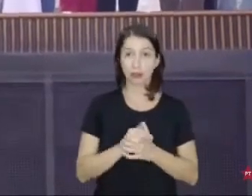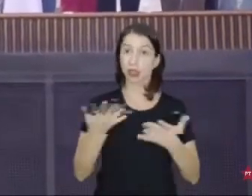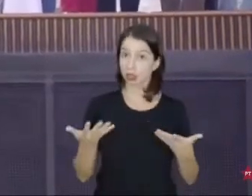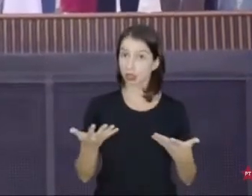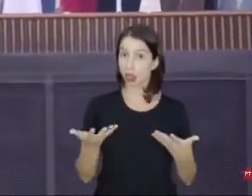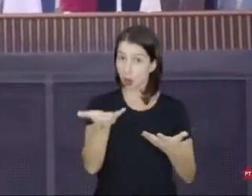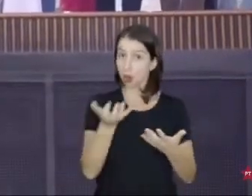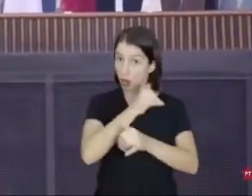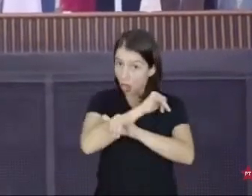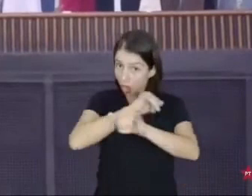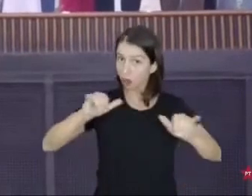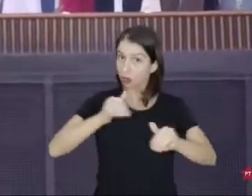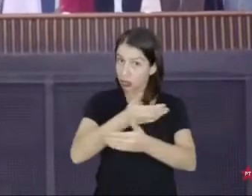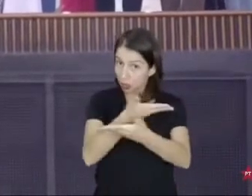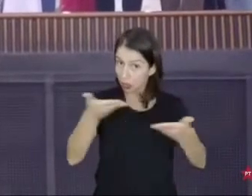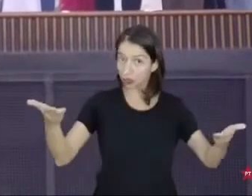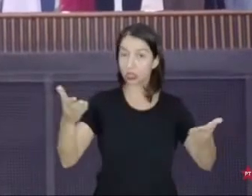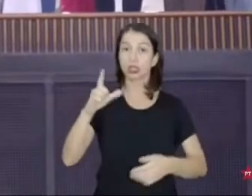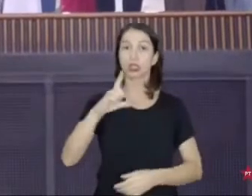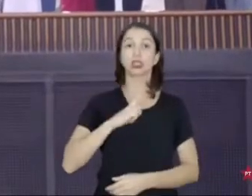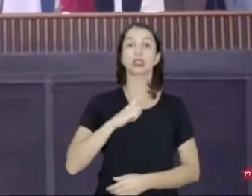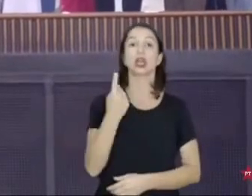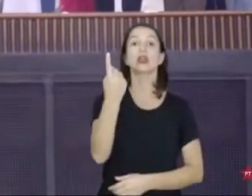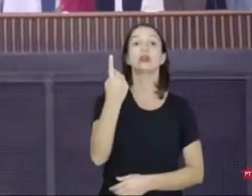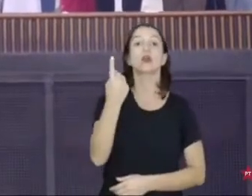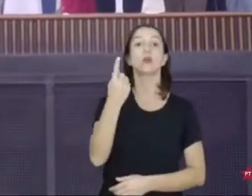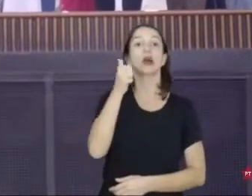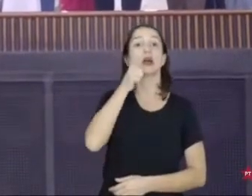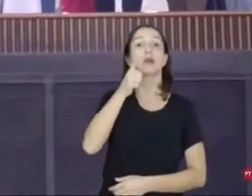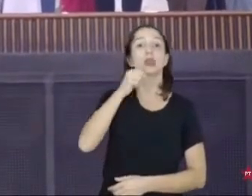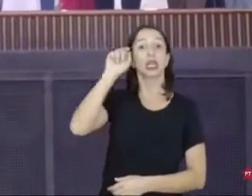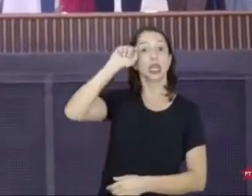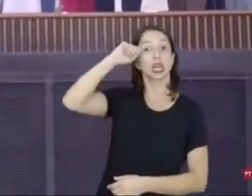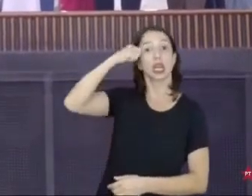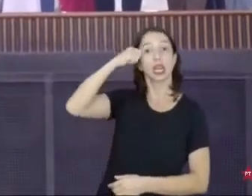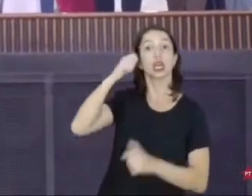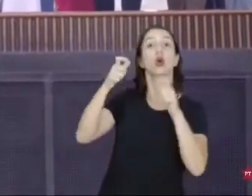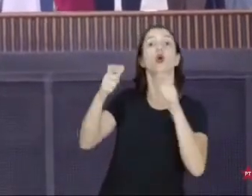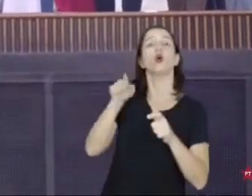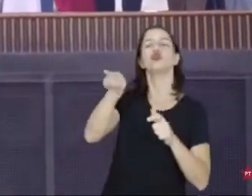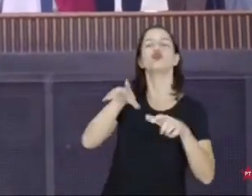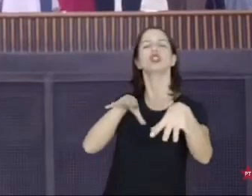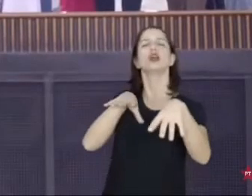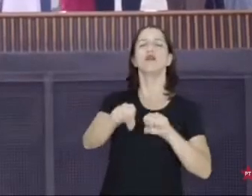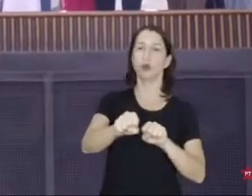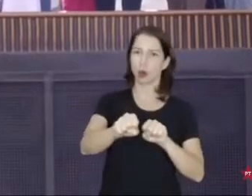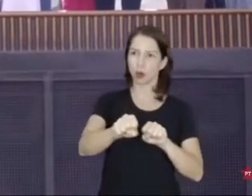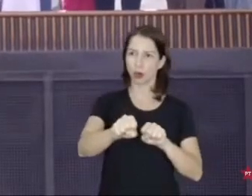uma coisa para você. Tem uma menina negra que tirou o diploma, onde que você se formou? Eu